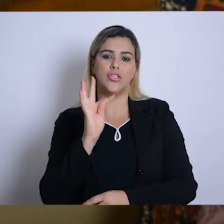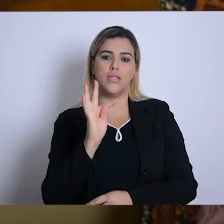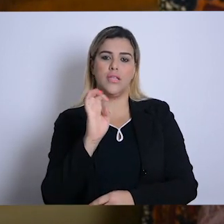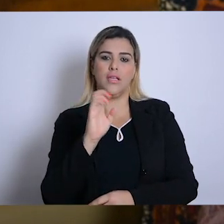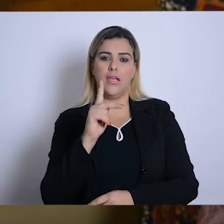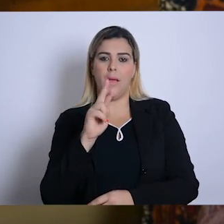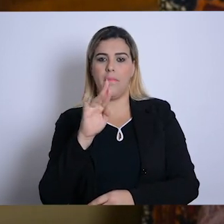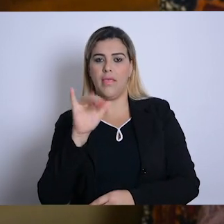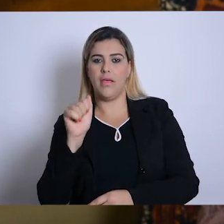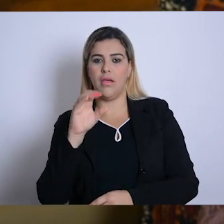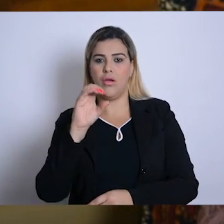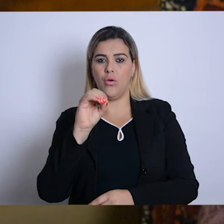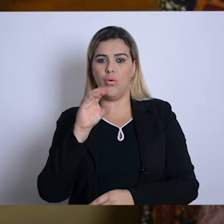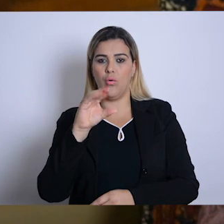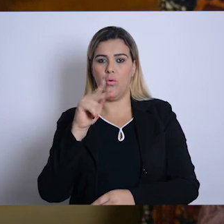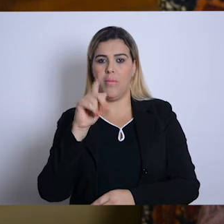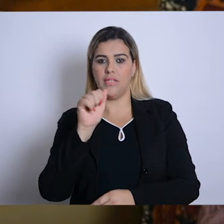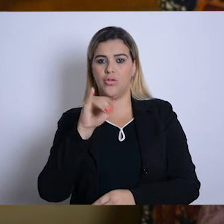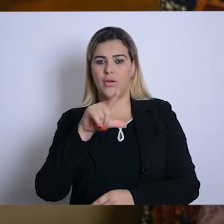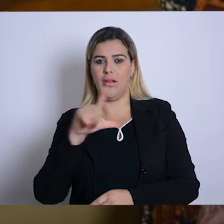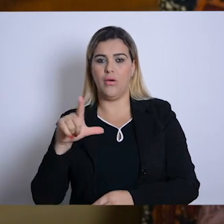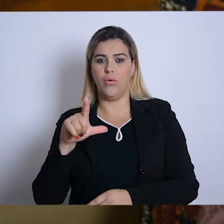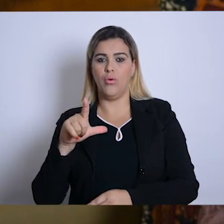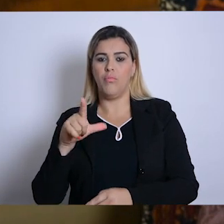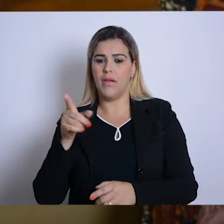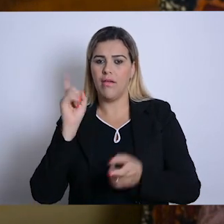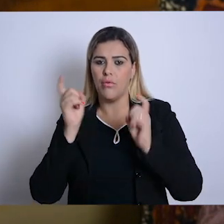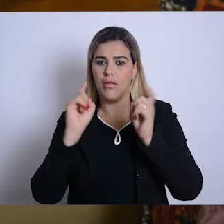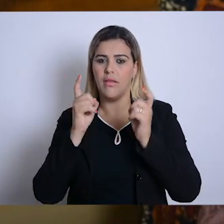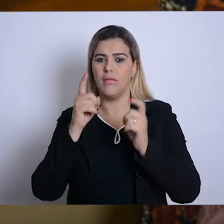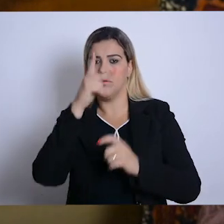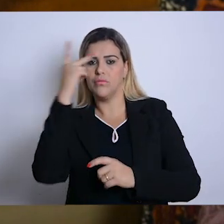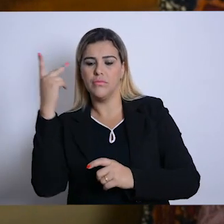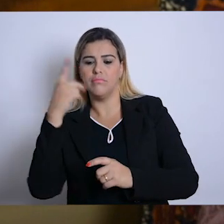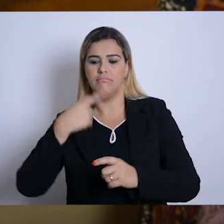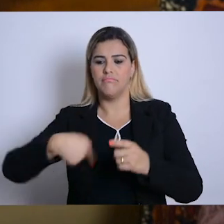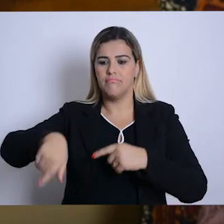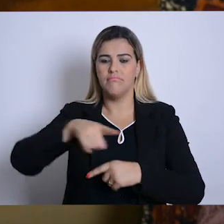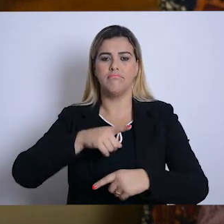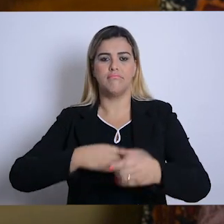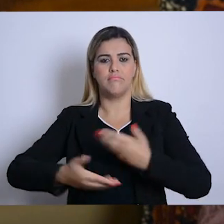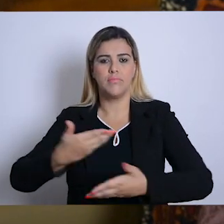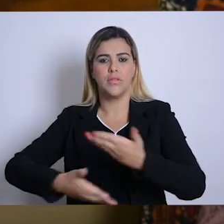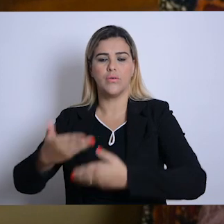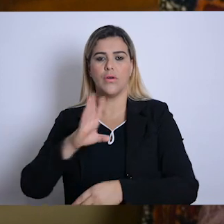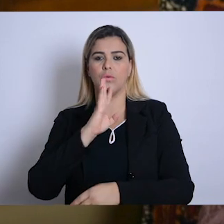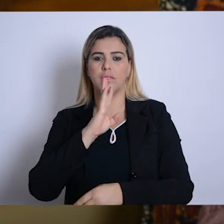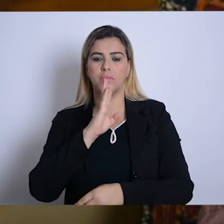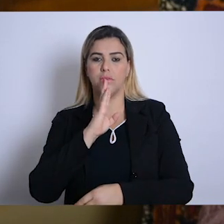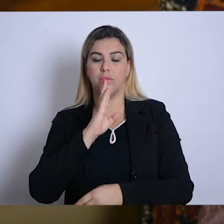terapia ocupacional, como forma de reunir as pessoas para que a gente pudesse discutir, para que a gente pudesse trocar esses